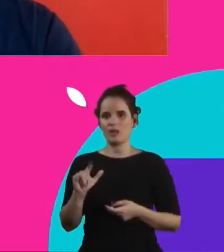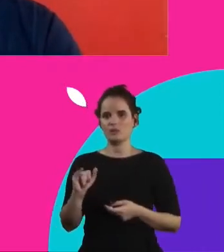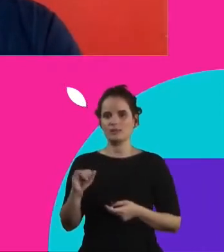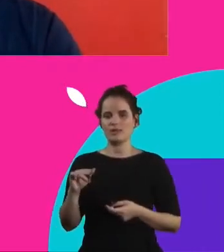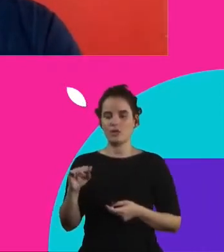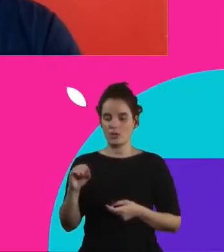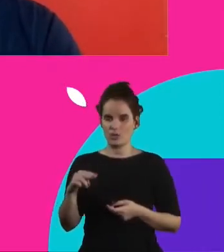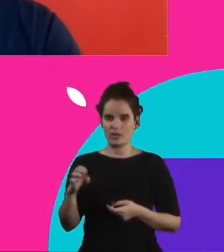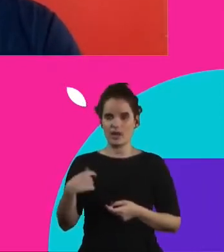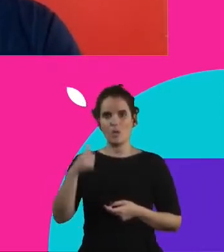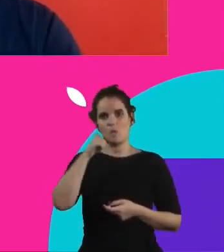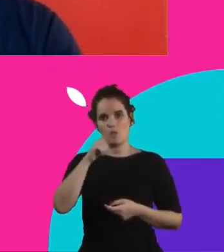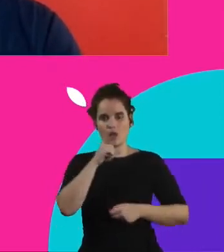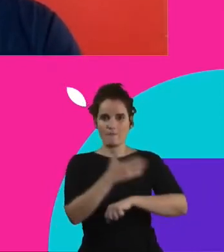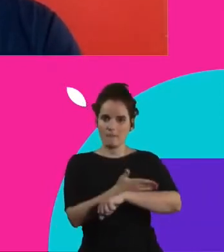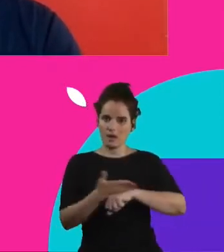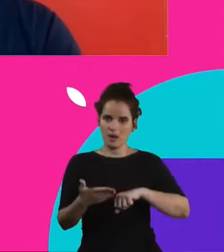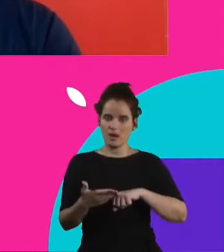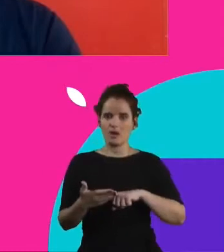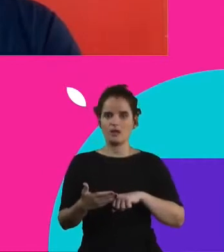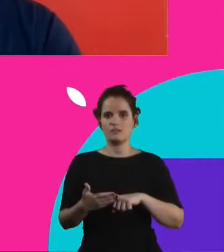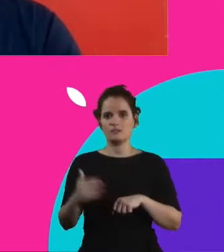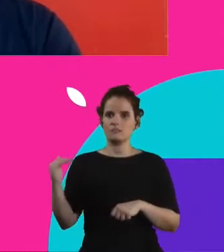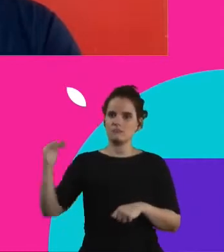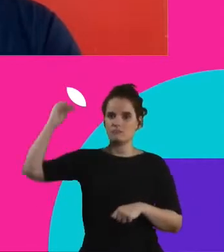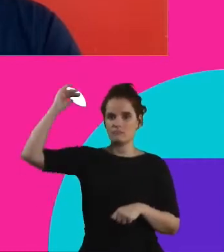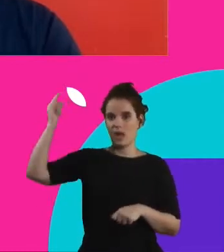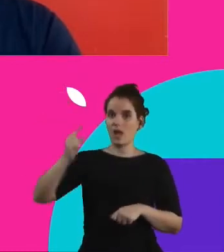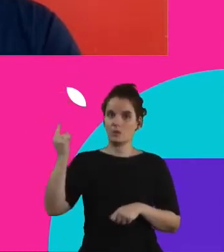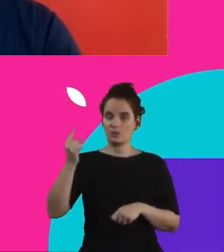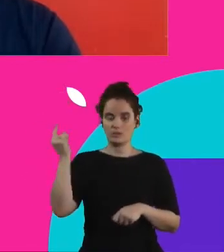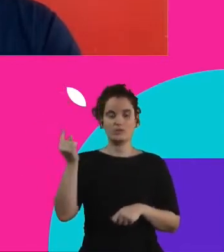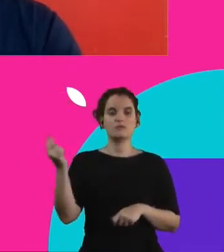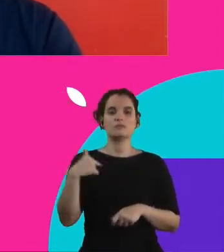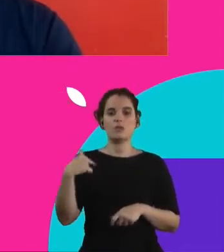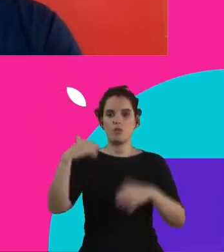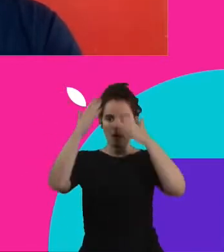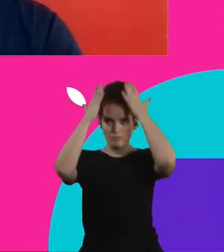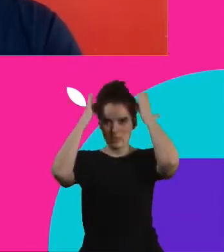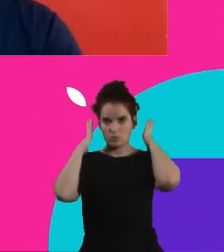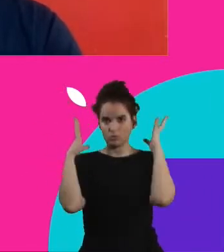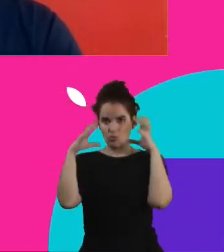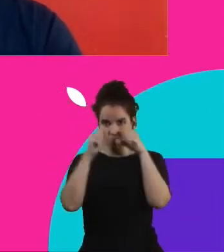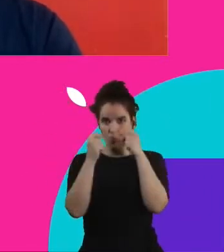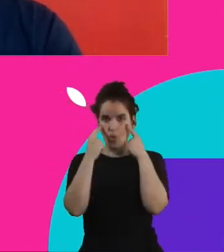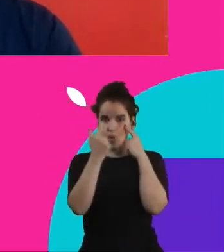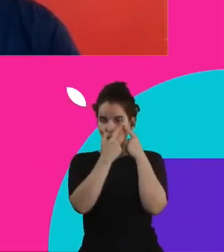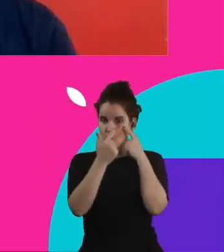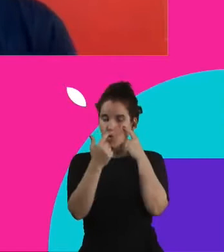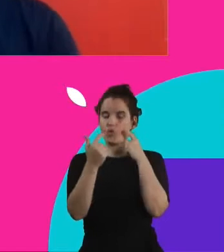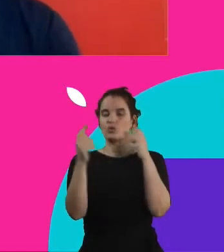mulher, branca, de estatura média para alta, tenho cabelo escuro, olhos castanhos